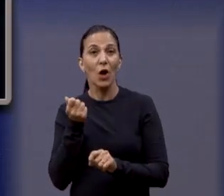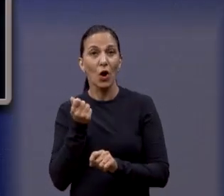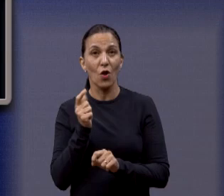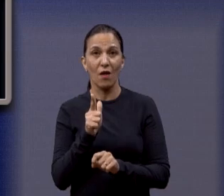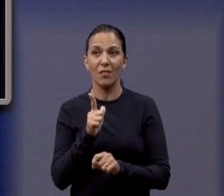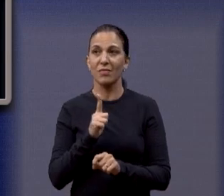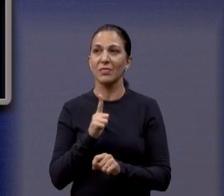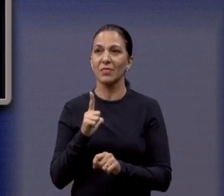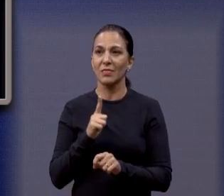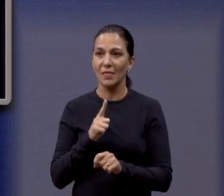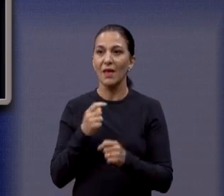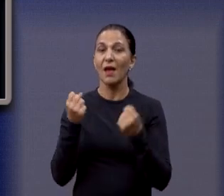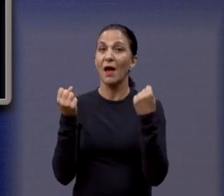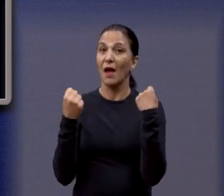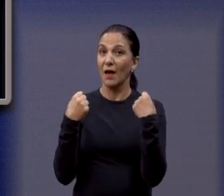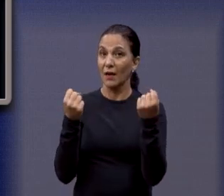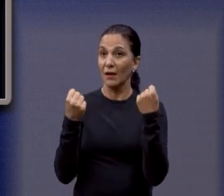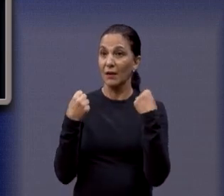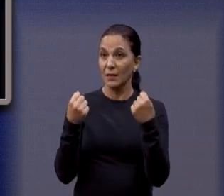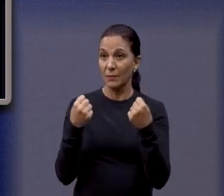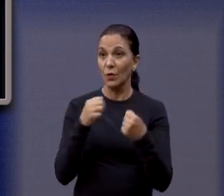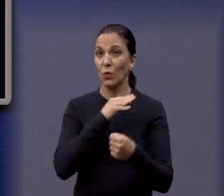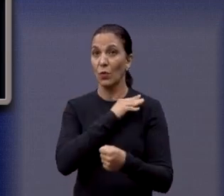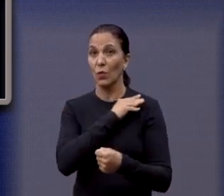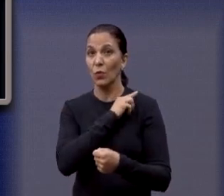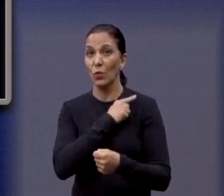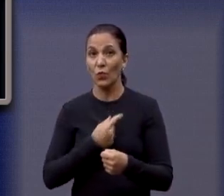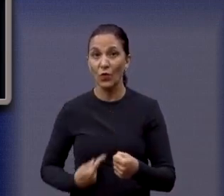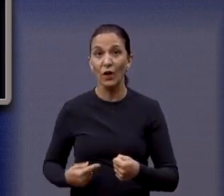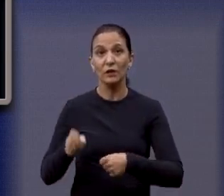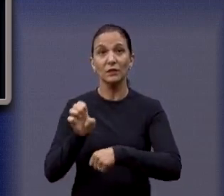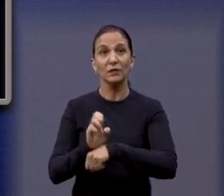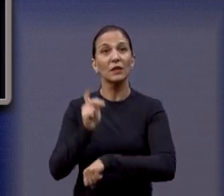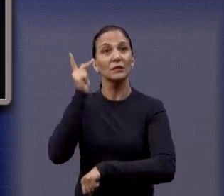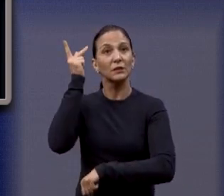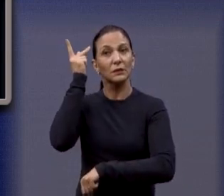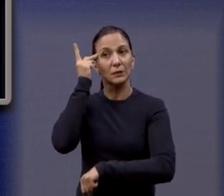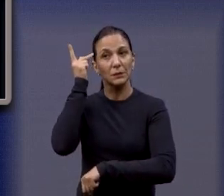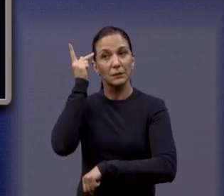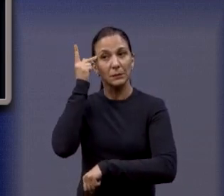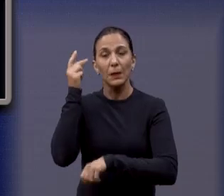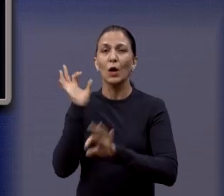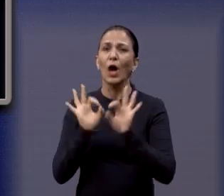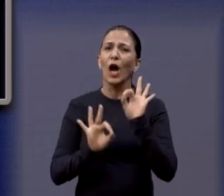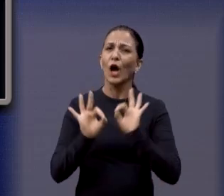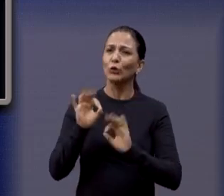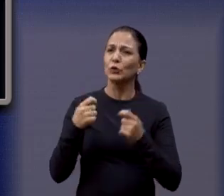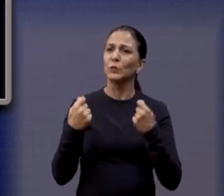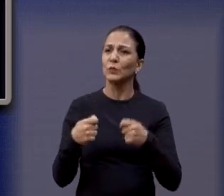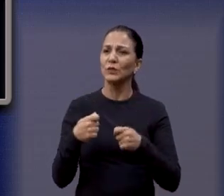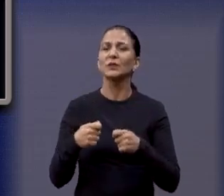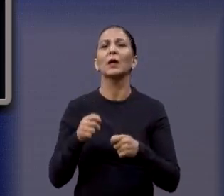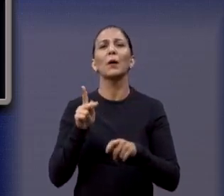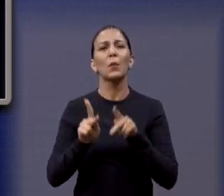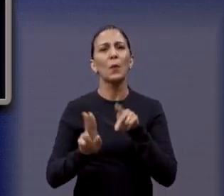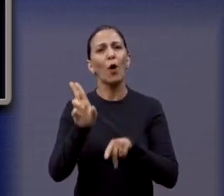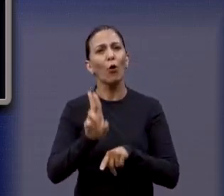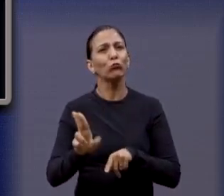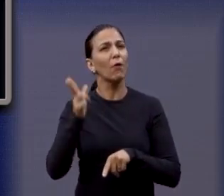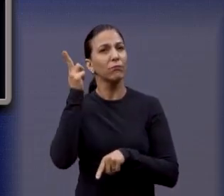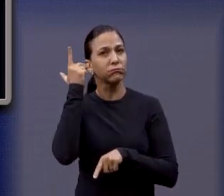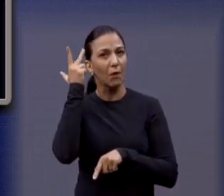Aqui nessa Academia ao Ar Livre, do Governo do Estado de São Paulo, precisa de alguns ajustes, mas tem como a população usar.